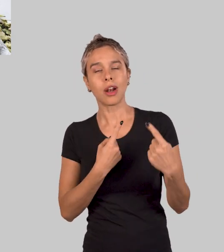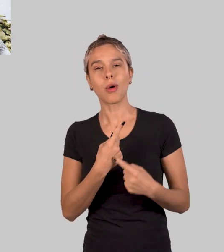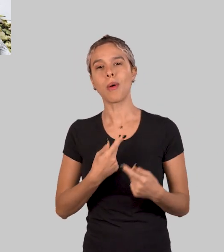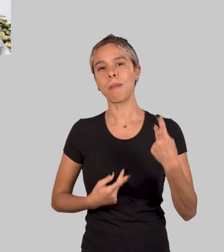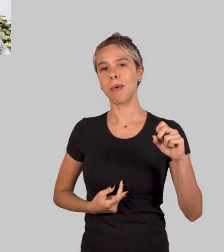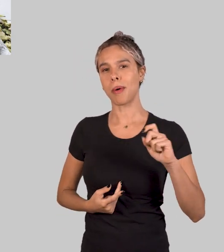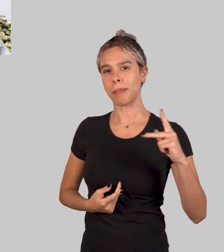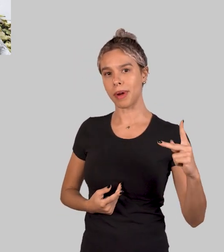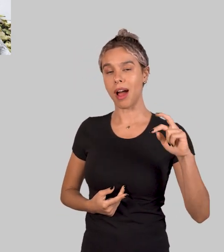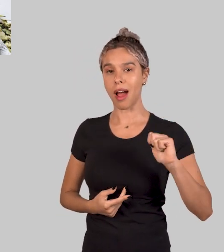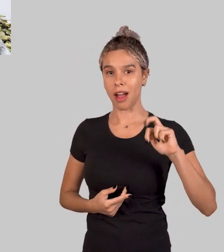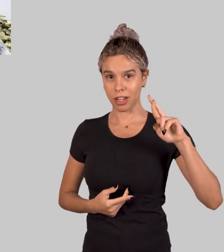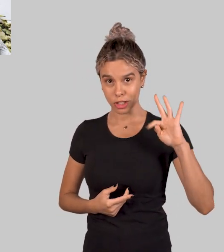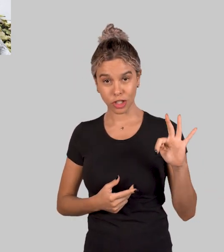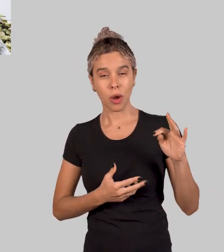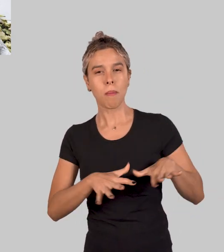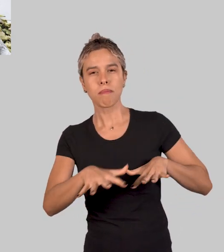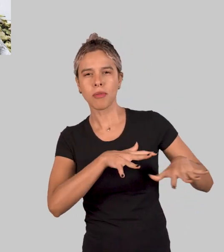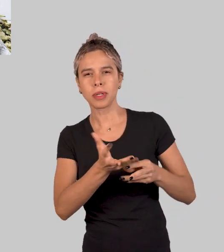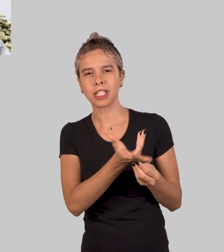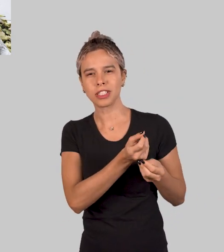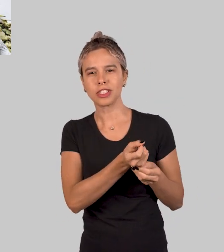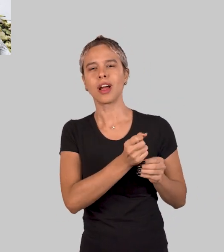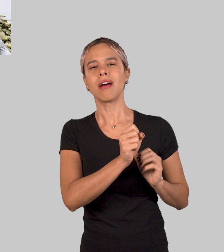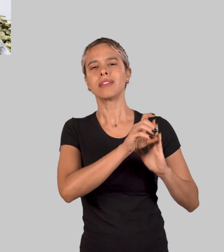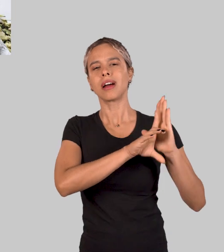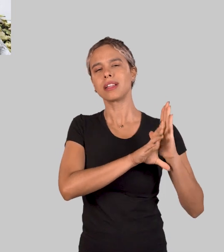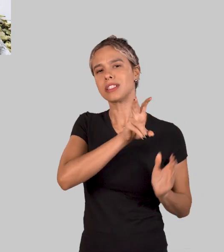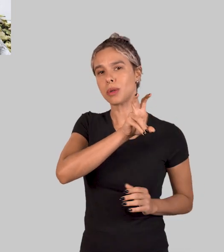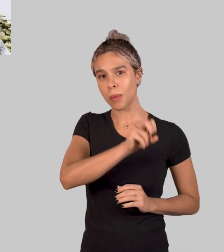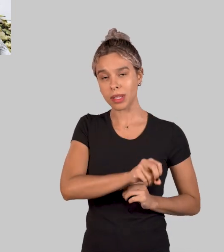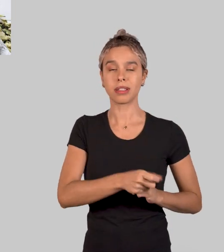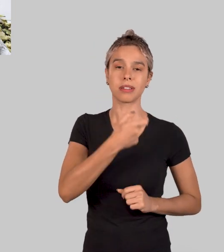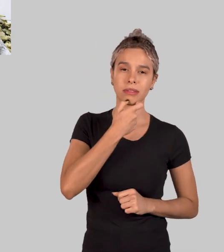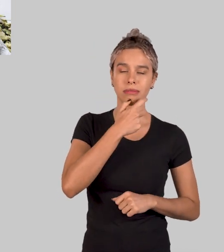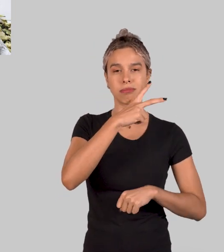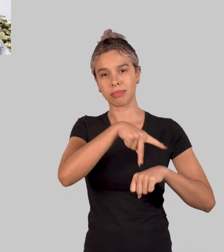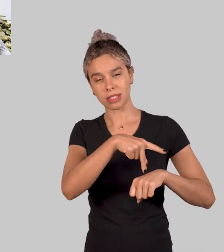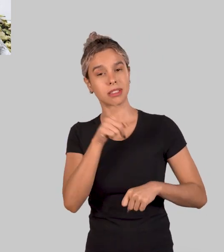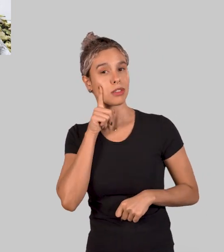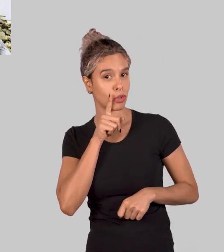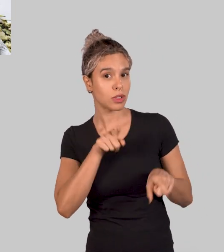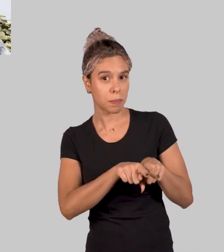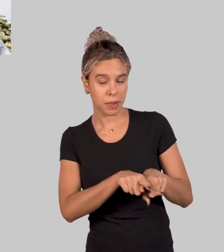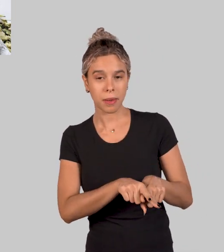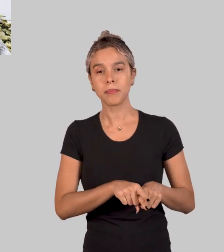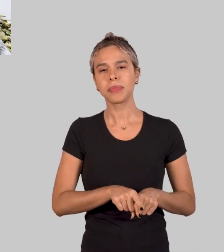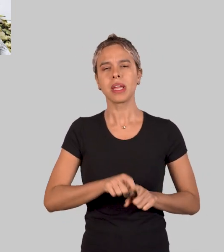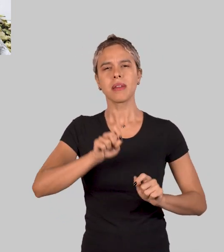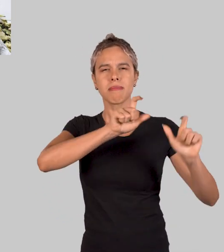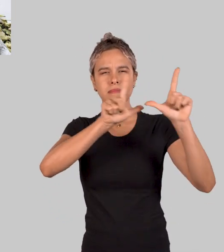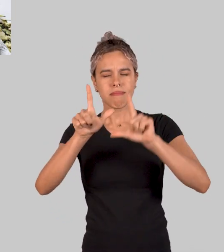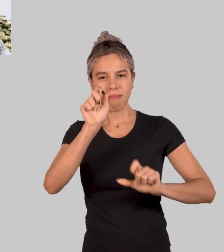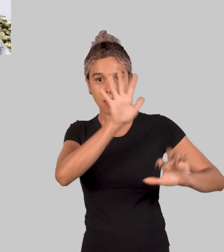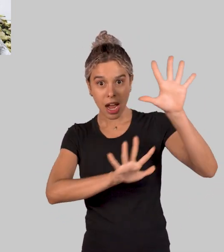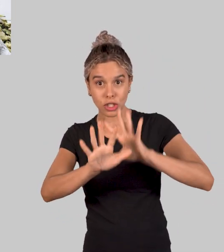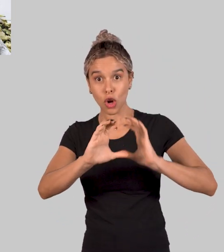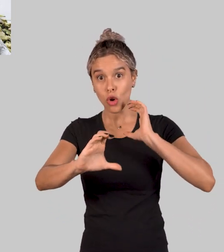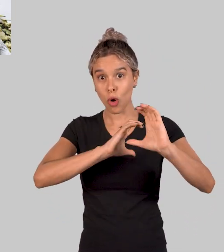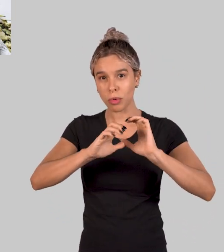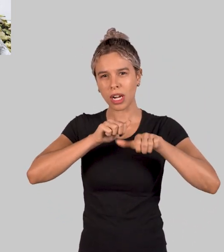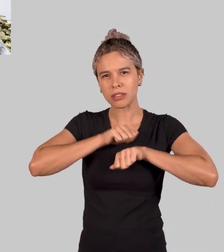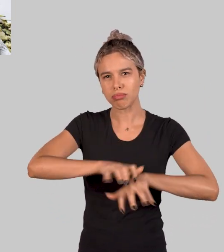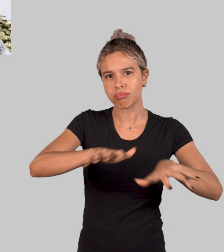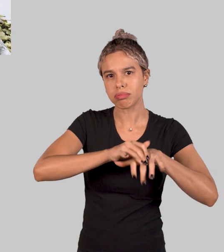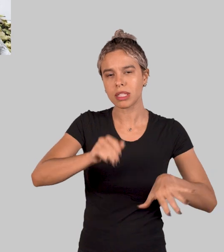diálogo com a pop art, movimento artístico surgido no fim dos anos 50 na Inglaterra e nos Estados Unidos, caracterizado pelo uso das imagens e meios de